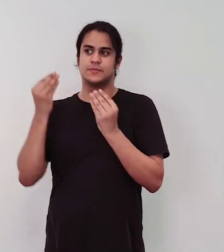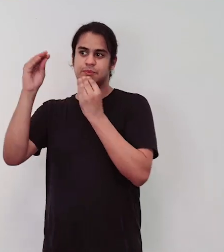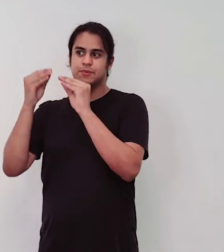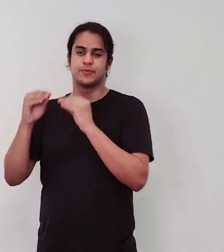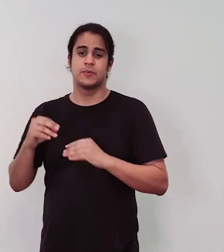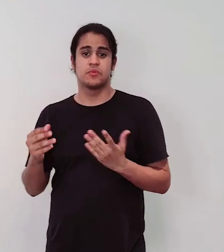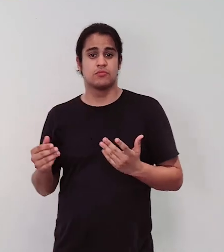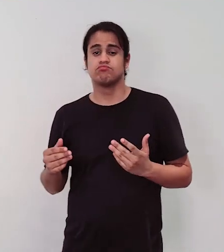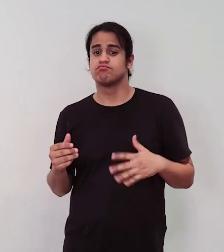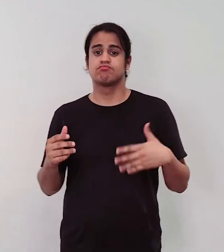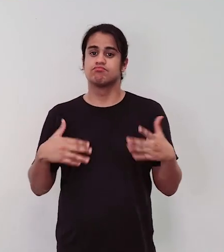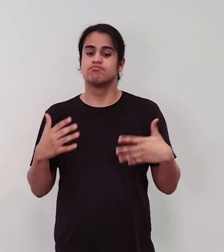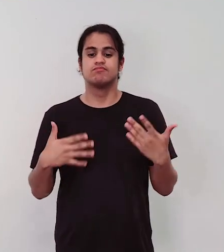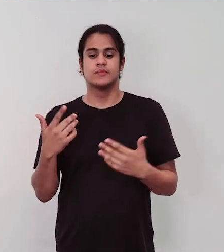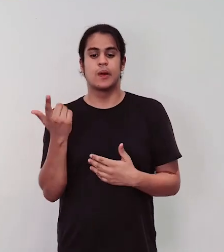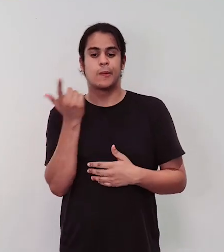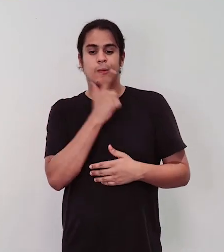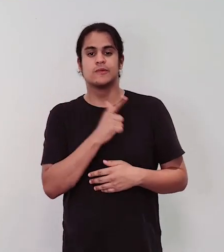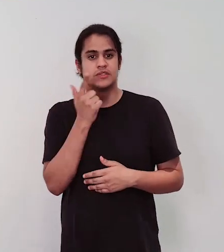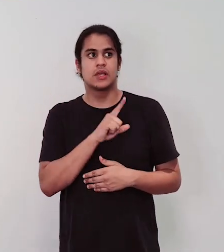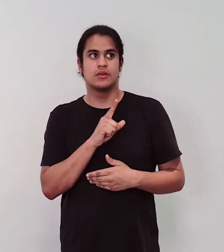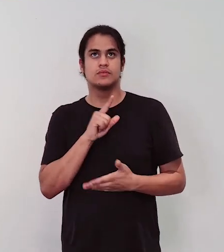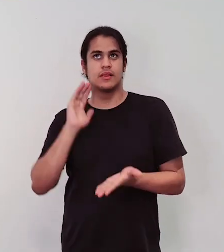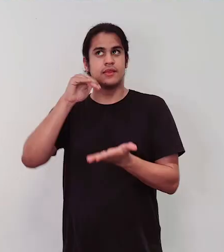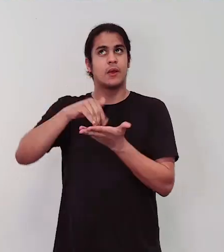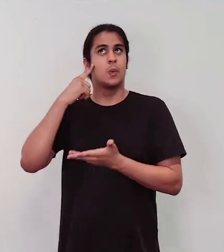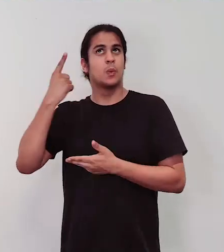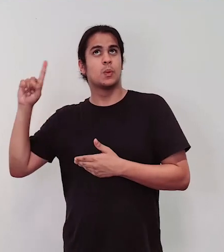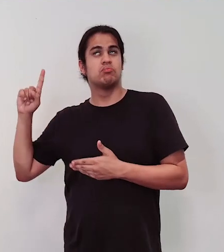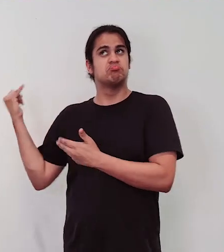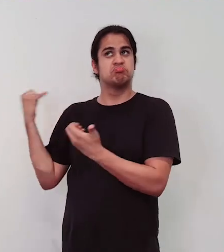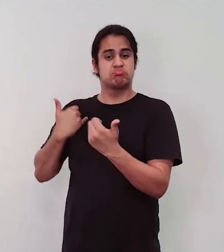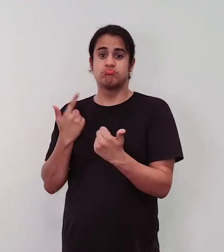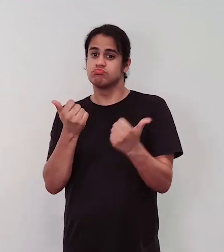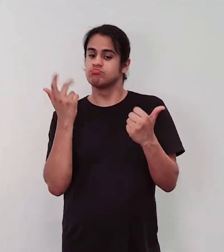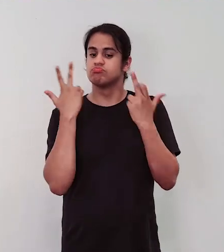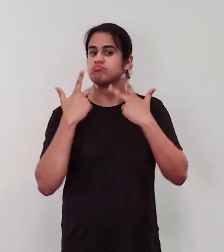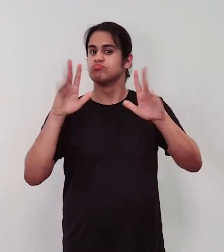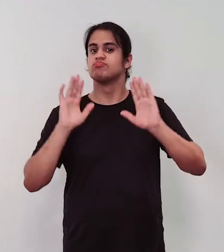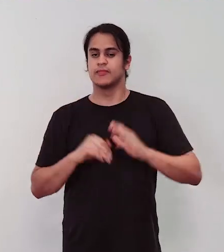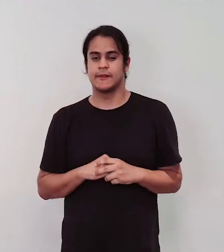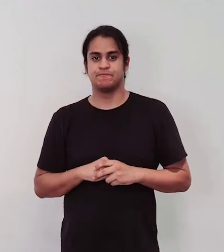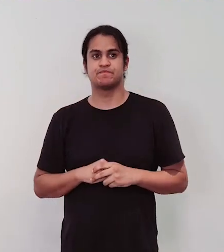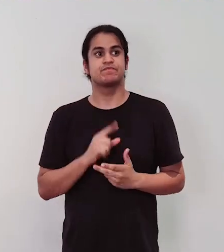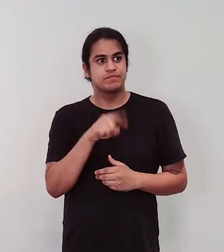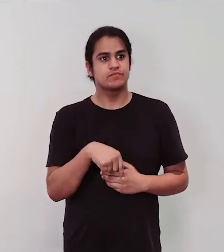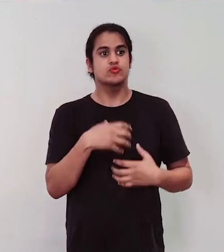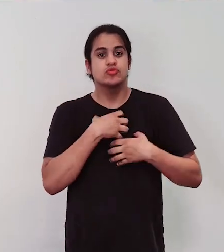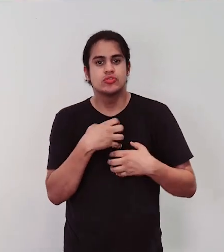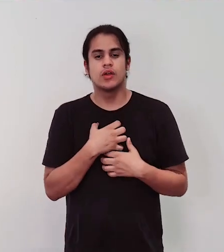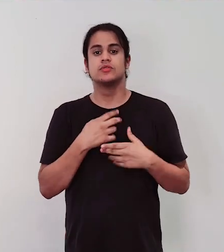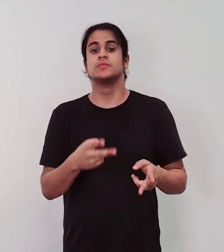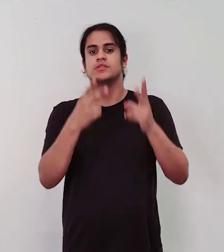E isso estava acontecendo até a última vez que eu soube. Então foi uma forma de pensar como a visualidade